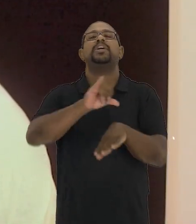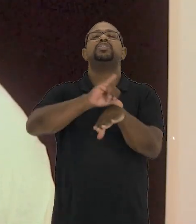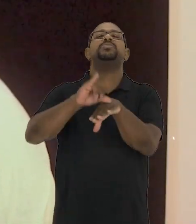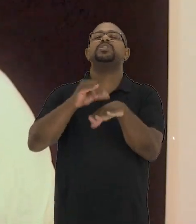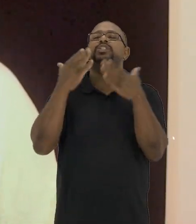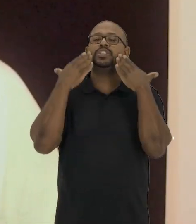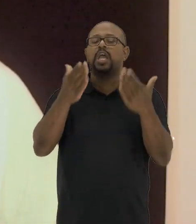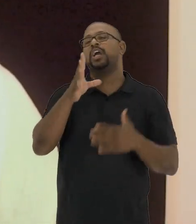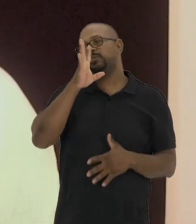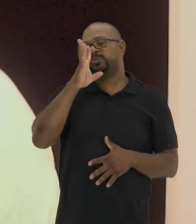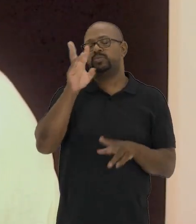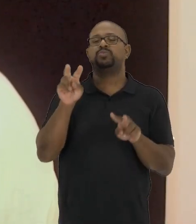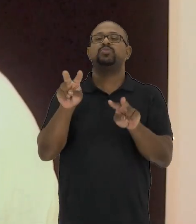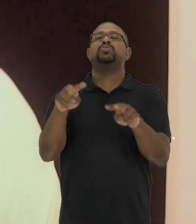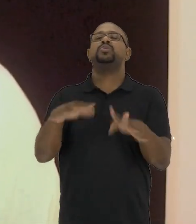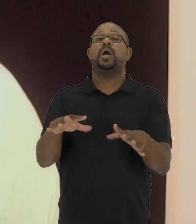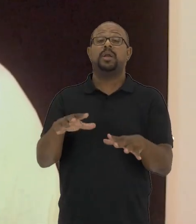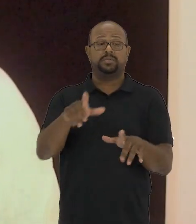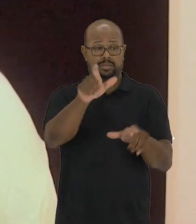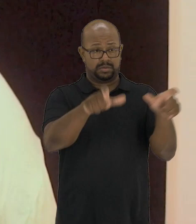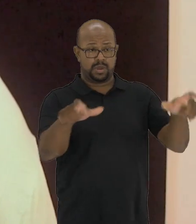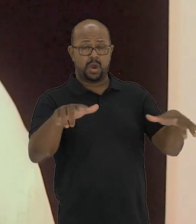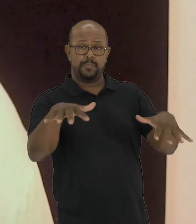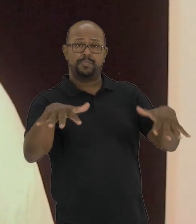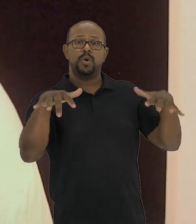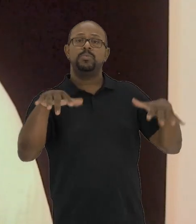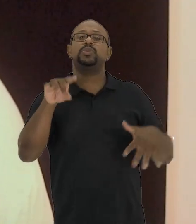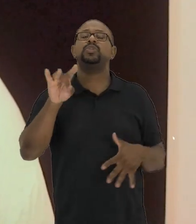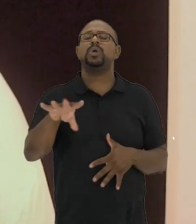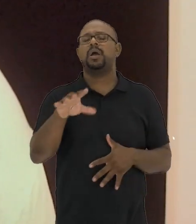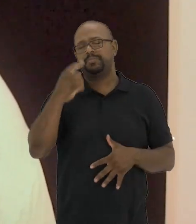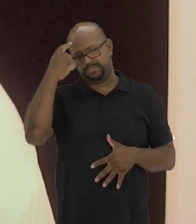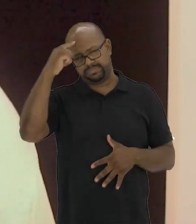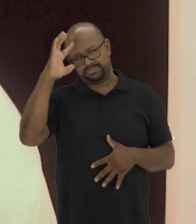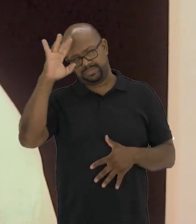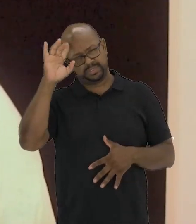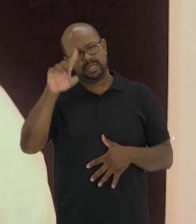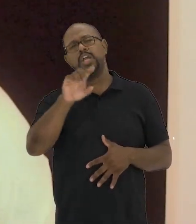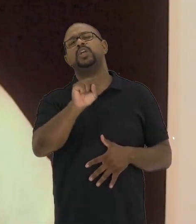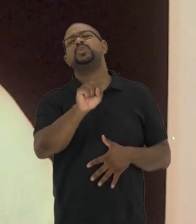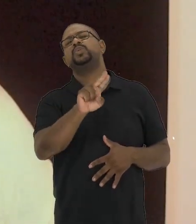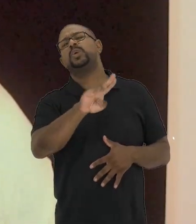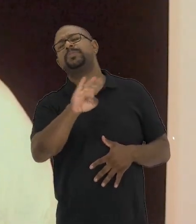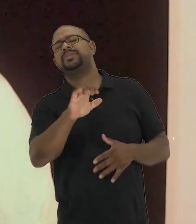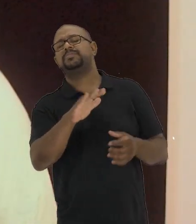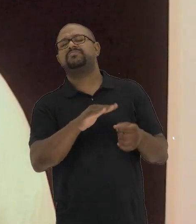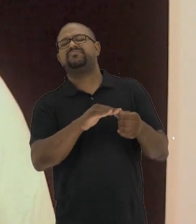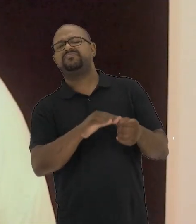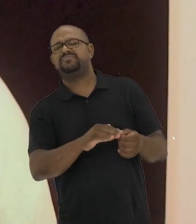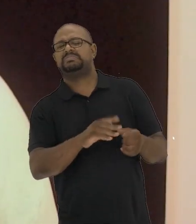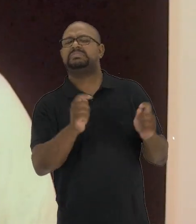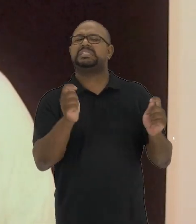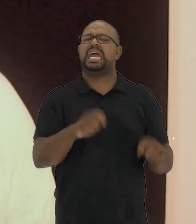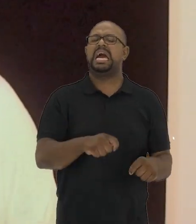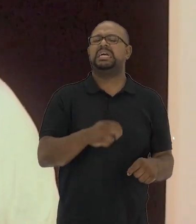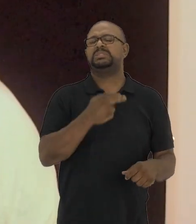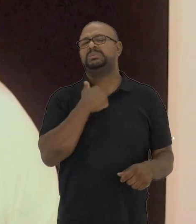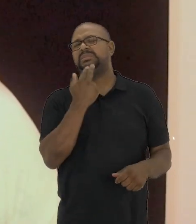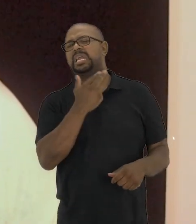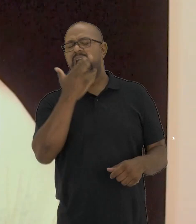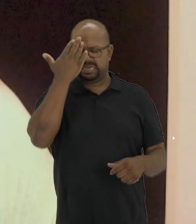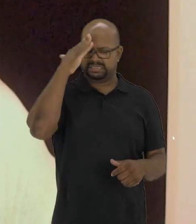produção apenas expositiva, onde o público era considerado sempre subjugado ou apenas